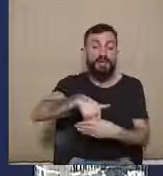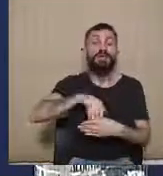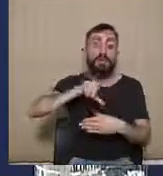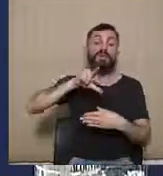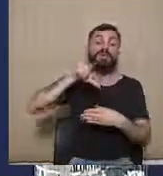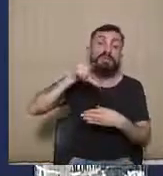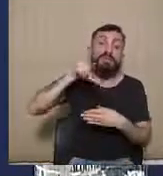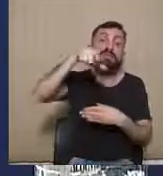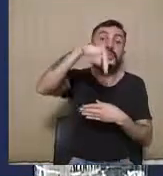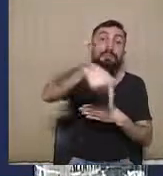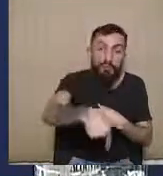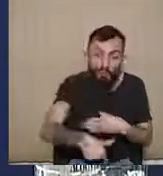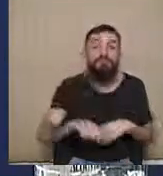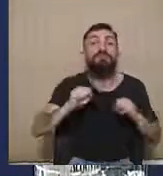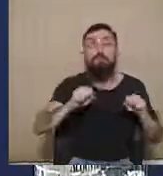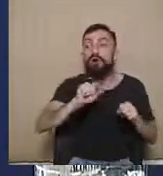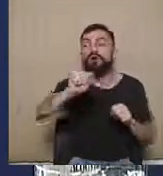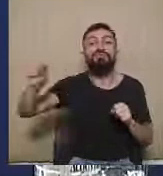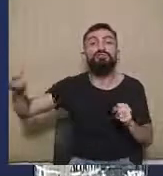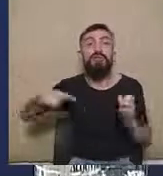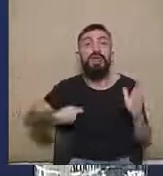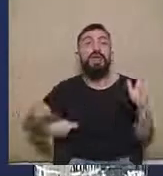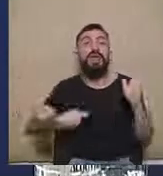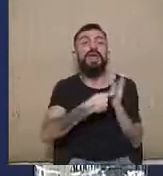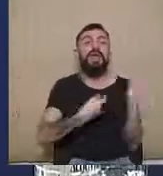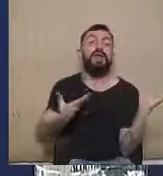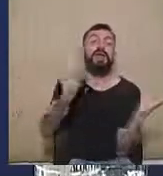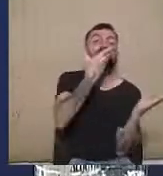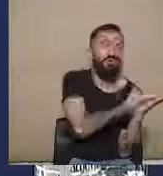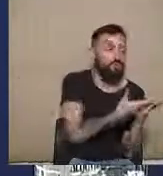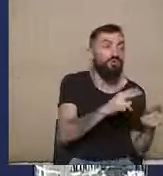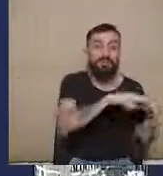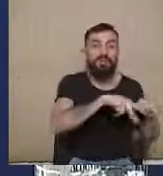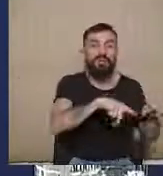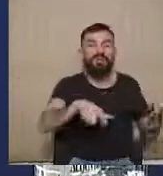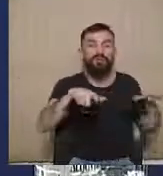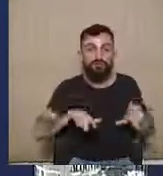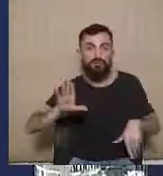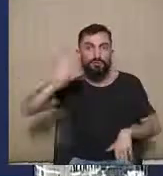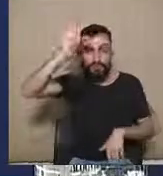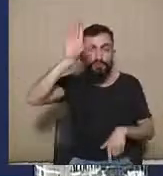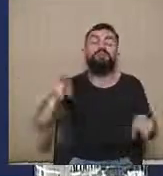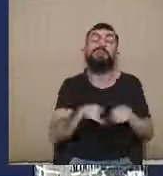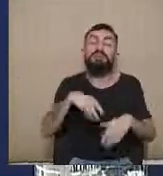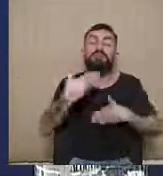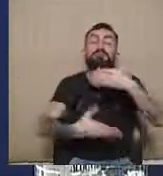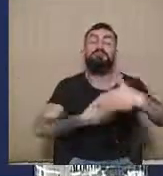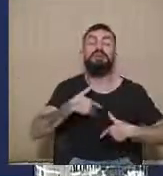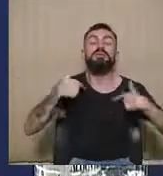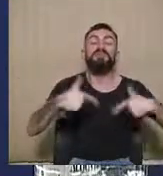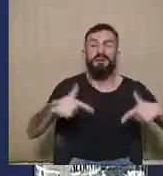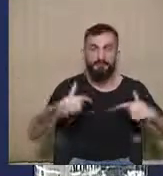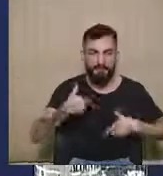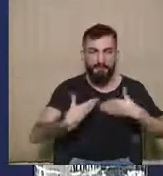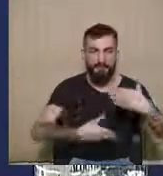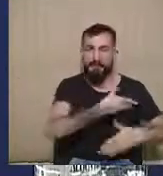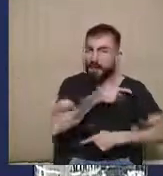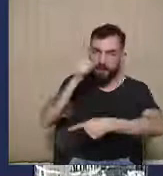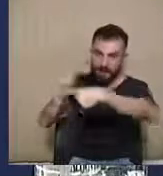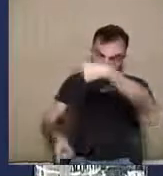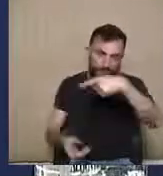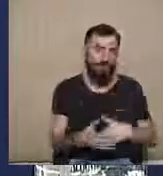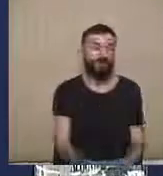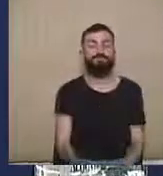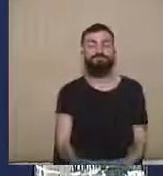possibilidade do uso de recurso contra expedição de diploma e também da ação de impugnação de mandato eletivo. E passado,